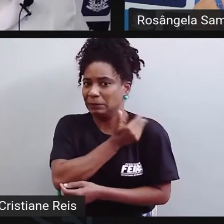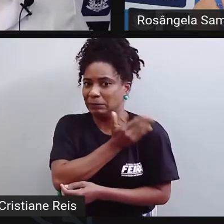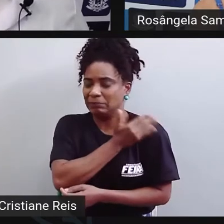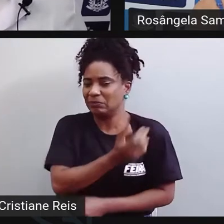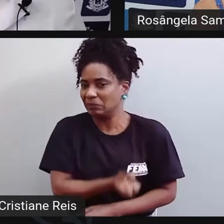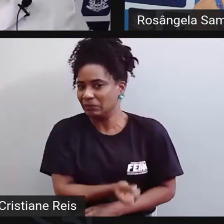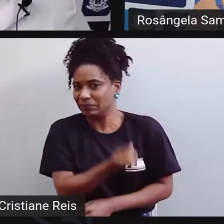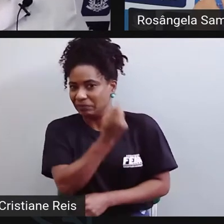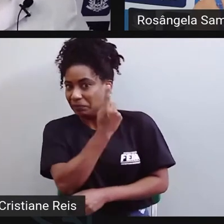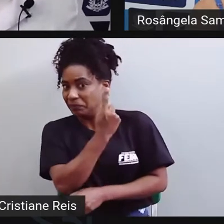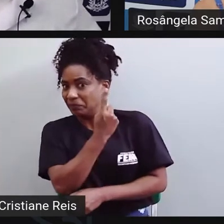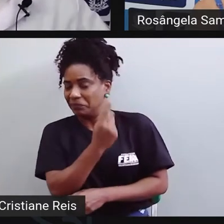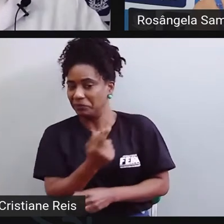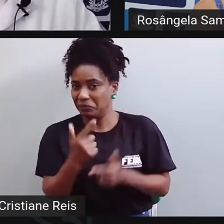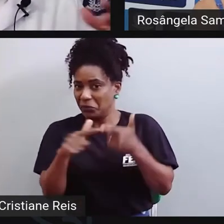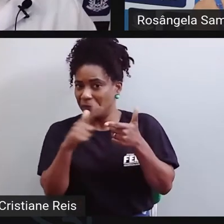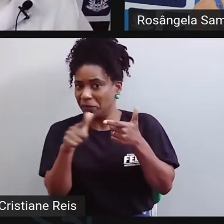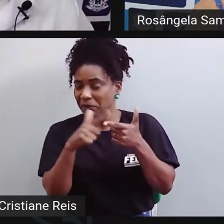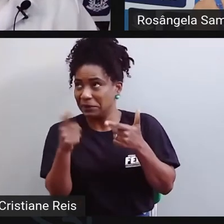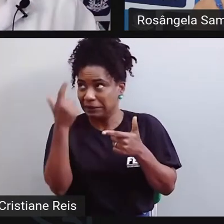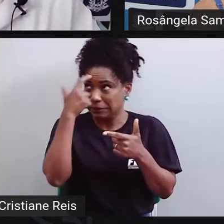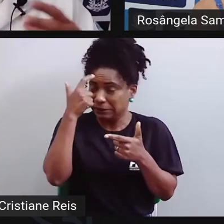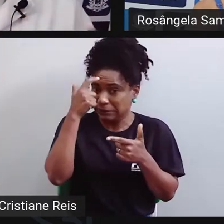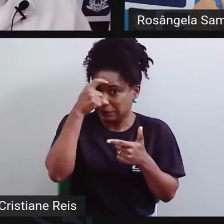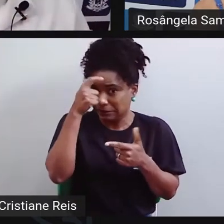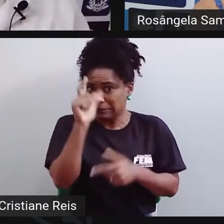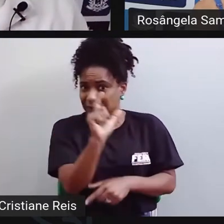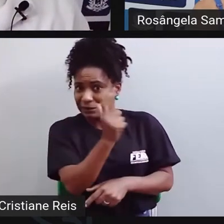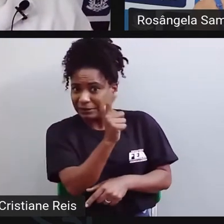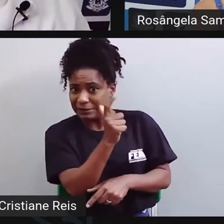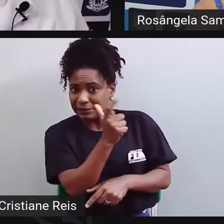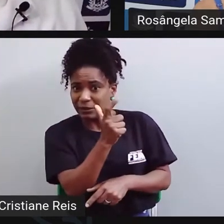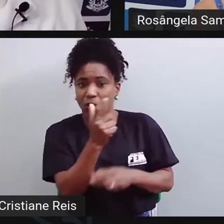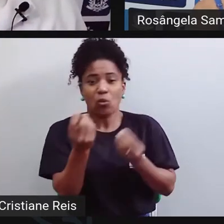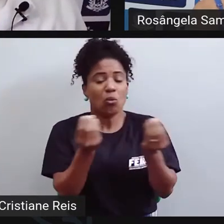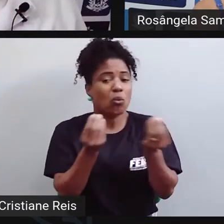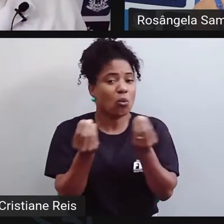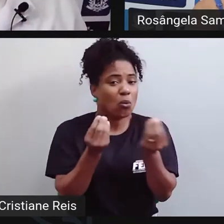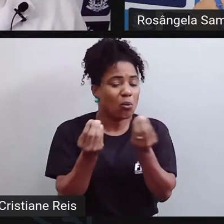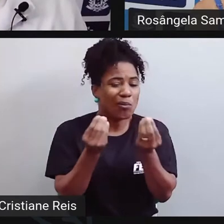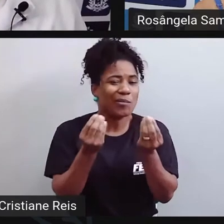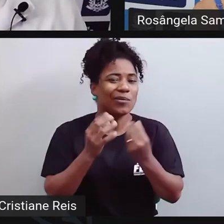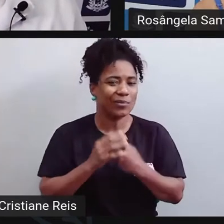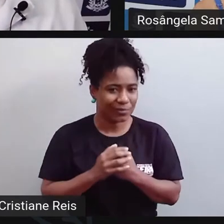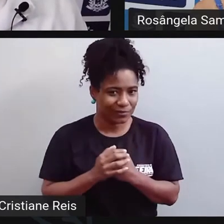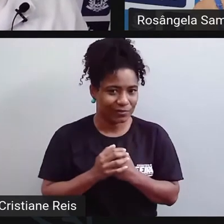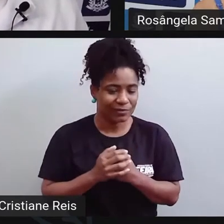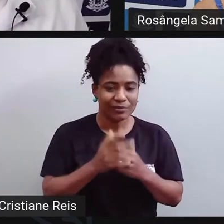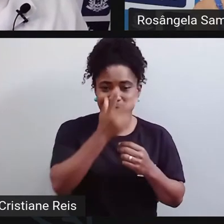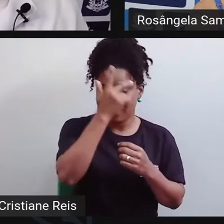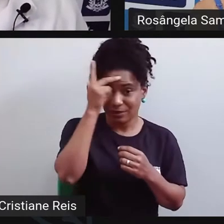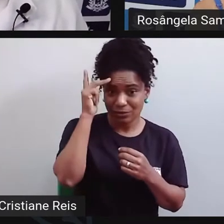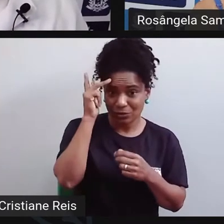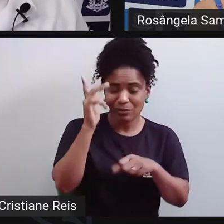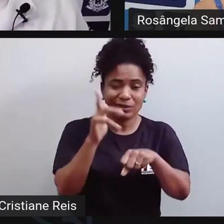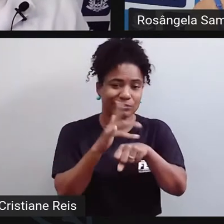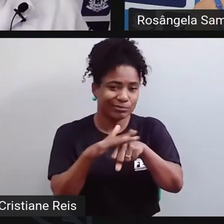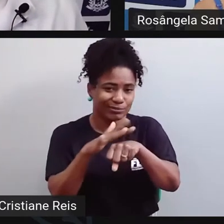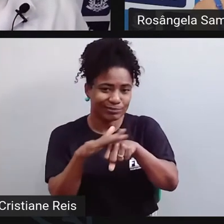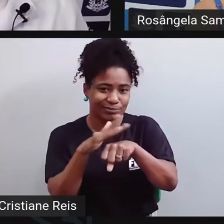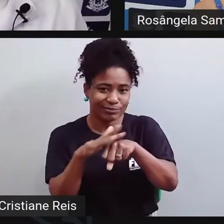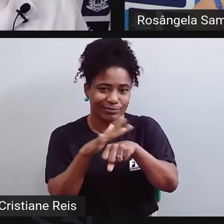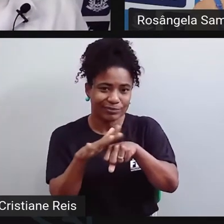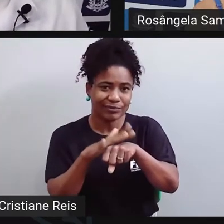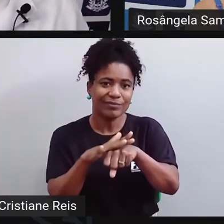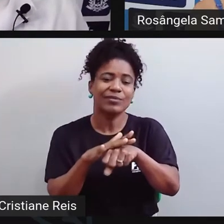e sobre essas múltiplas formas de tratamento, de abordagens, que um paciente, ele pode receber quando se